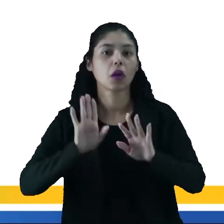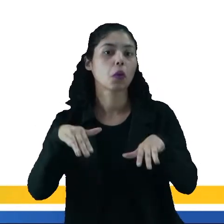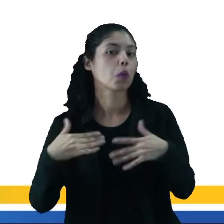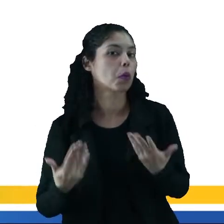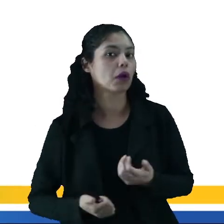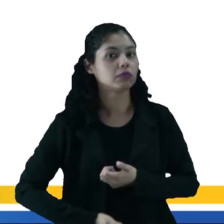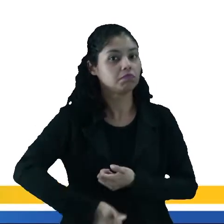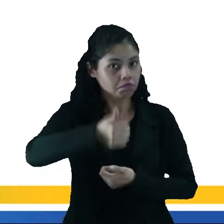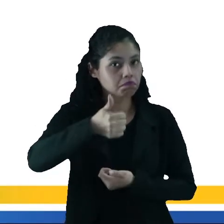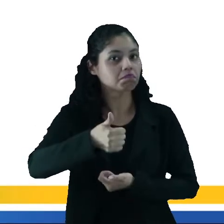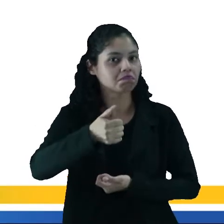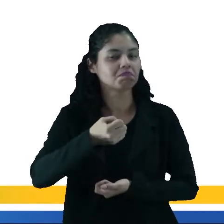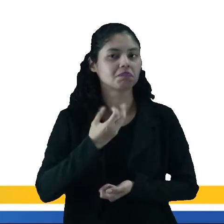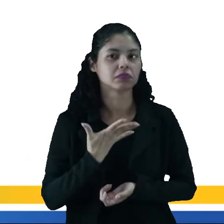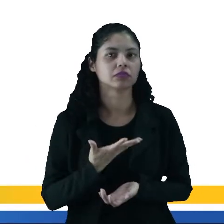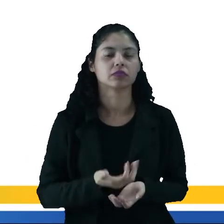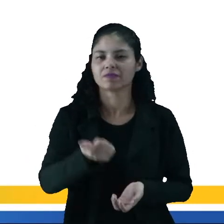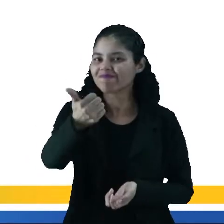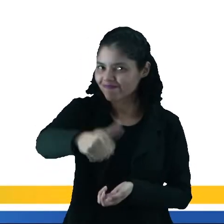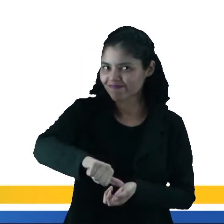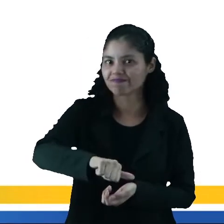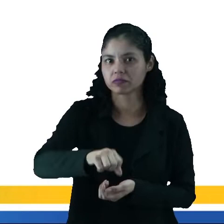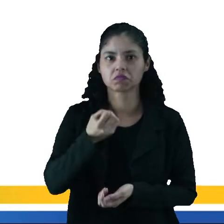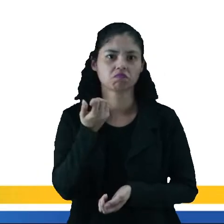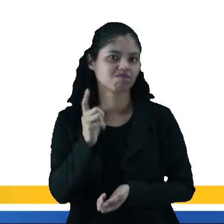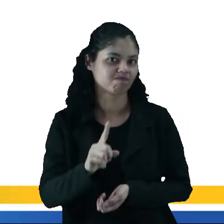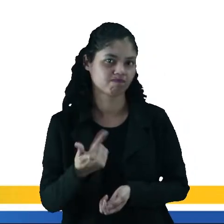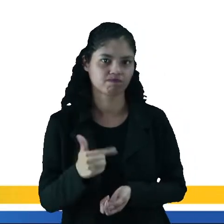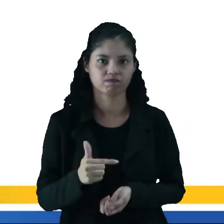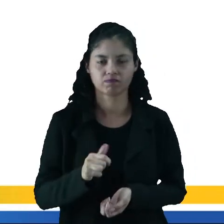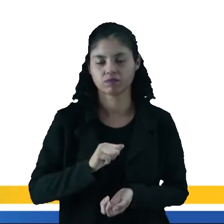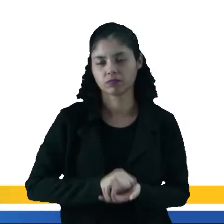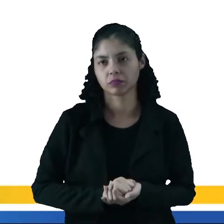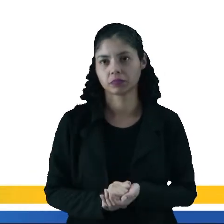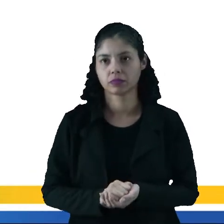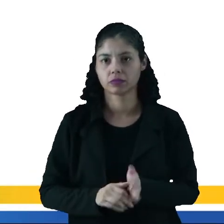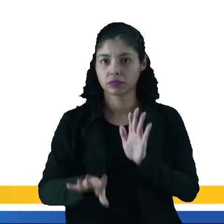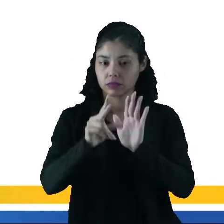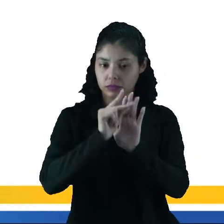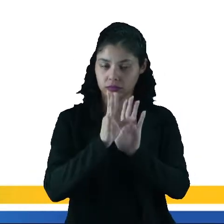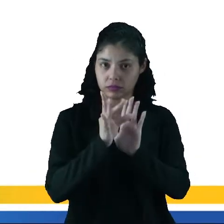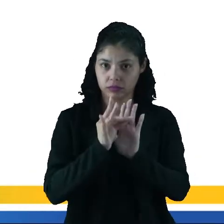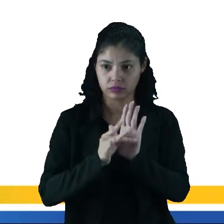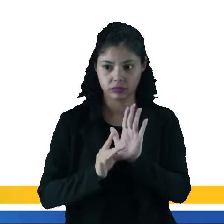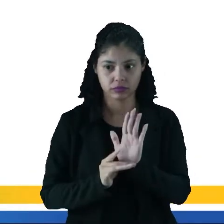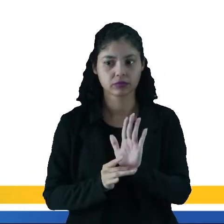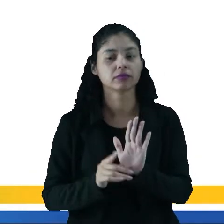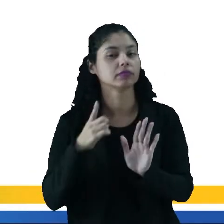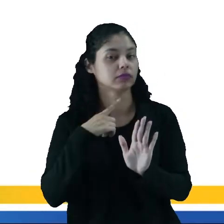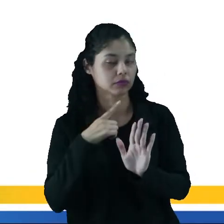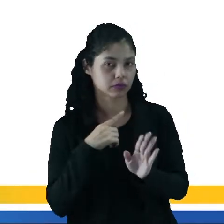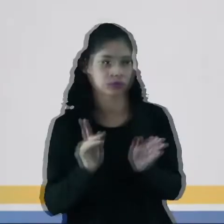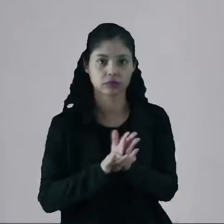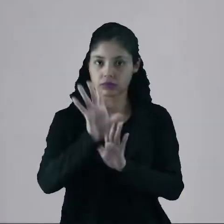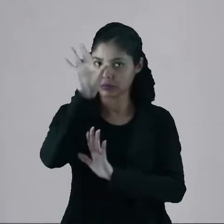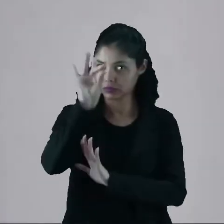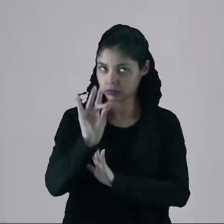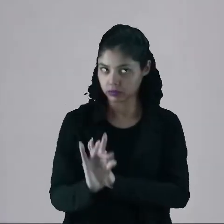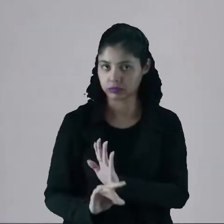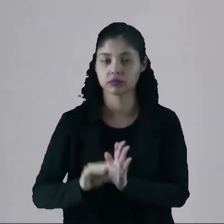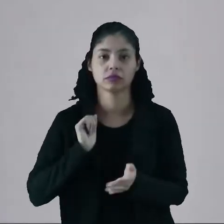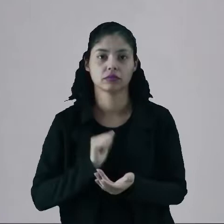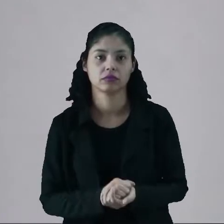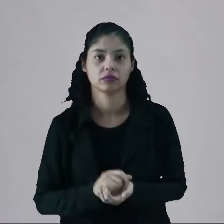Quais as vantagens e desvantagens? Lembrando que eu disse para vocês que para cada uma delas vamos tratar sobre isso, que é importante